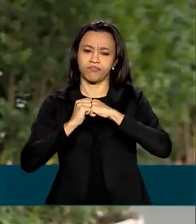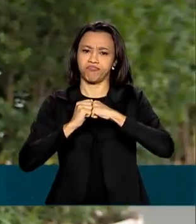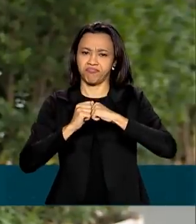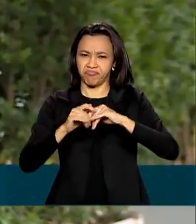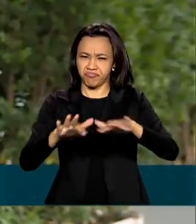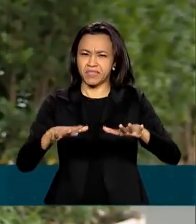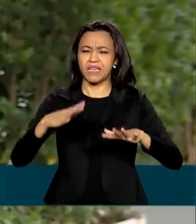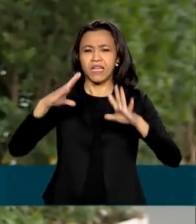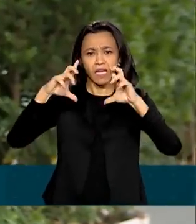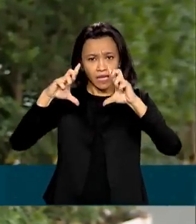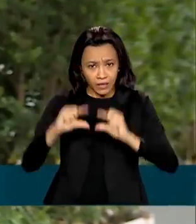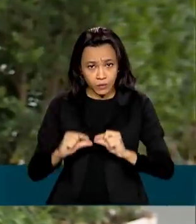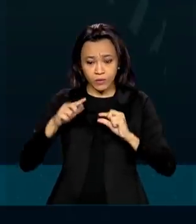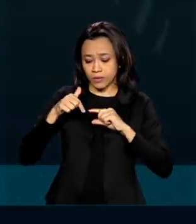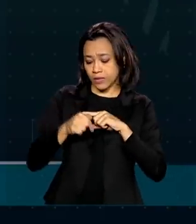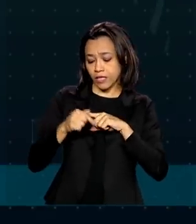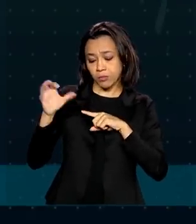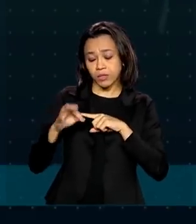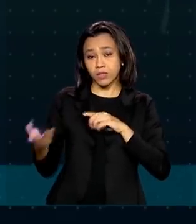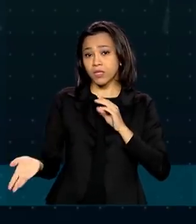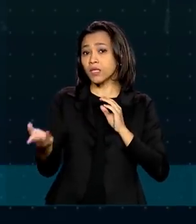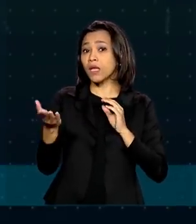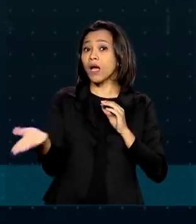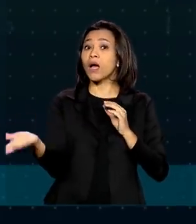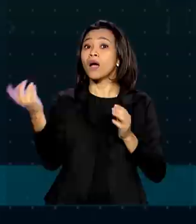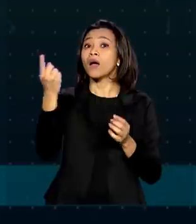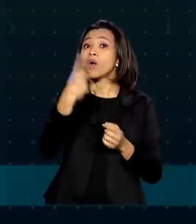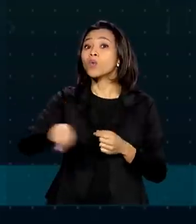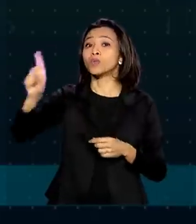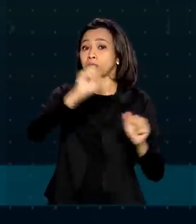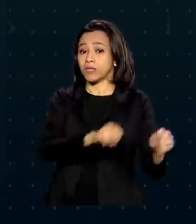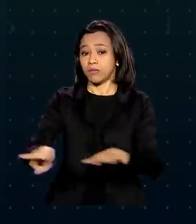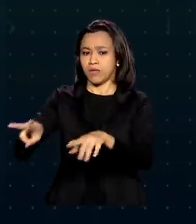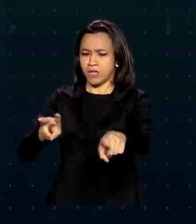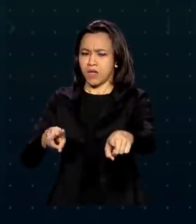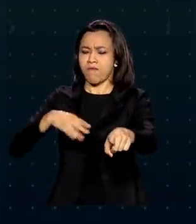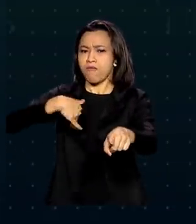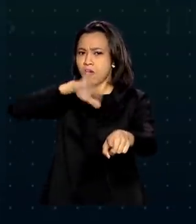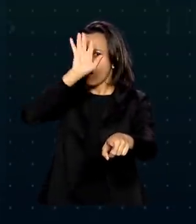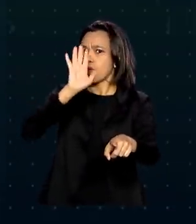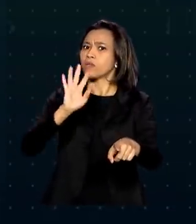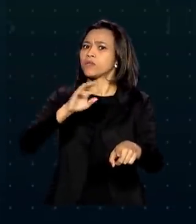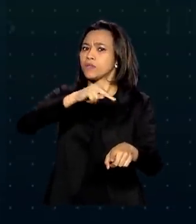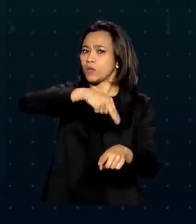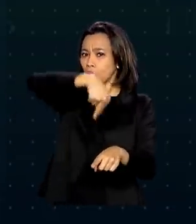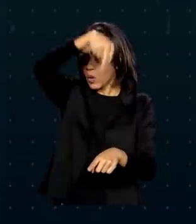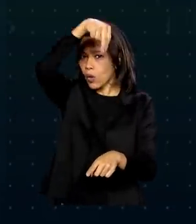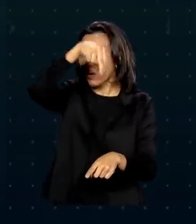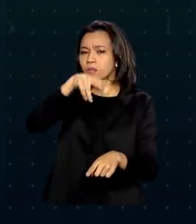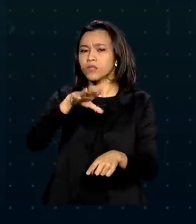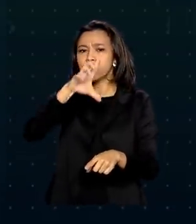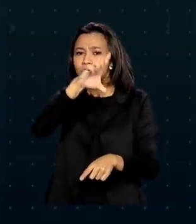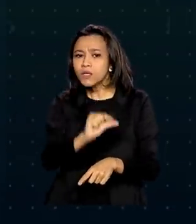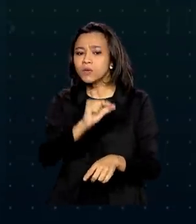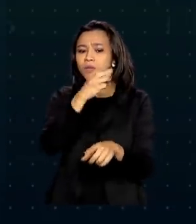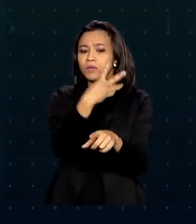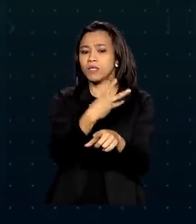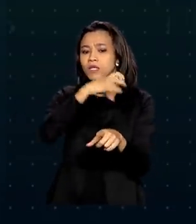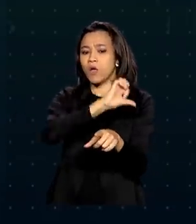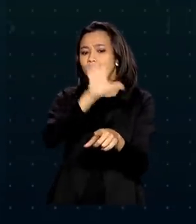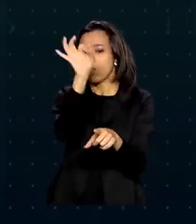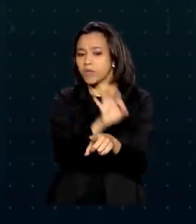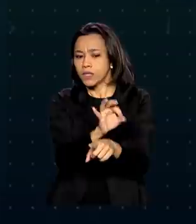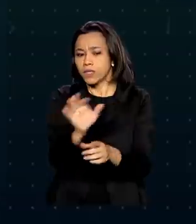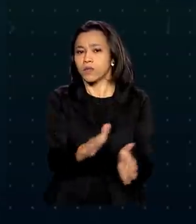% na última semana. A maior queda ocorreu na região norte, com diminuição de 39% dos casos.